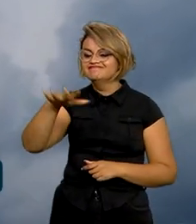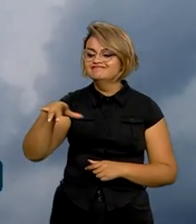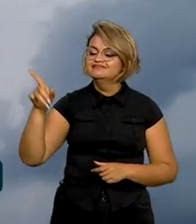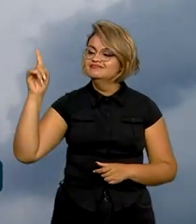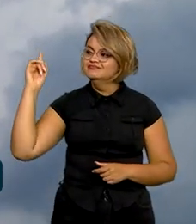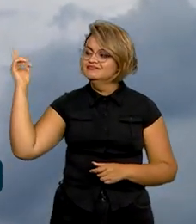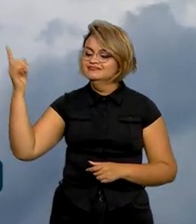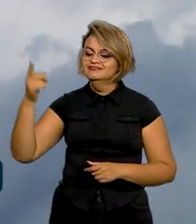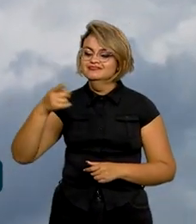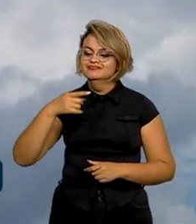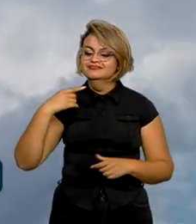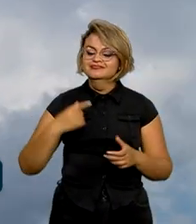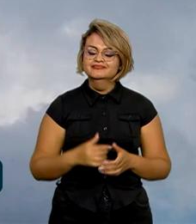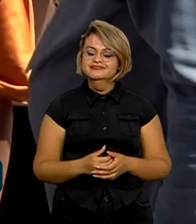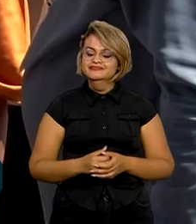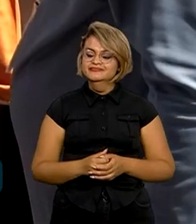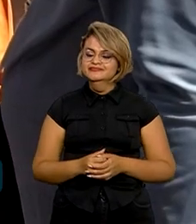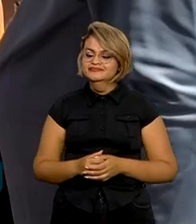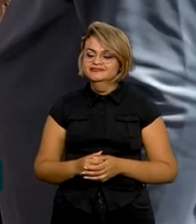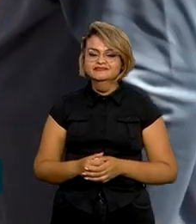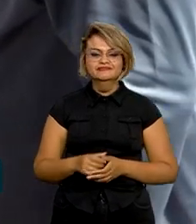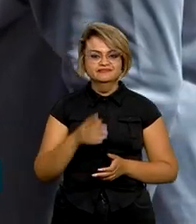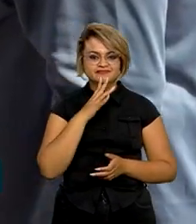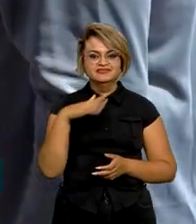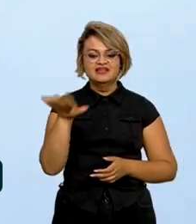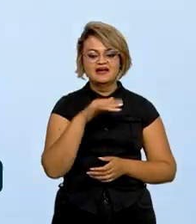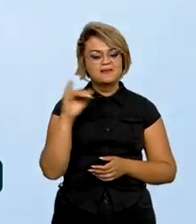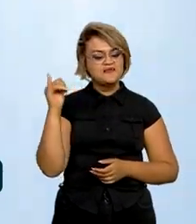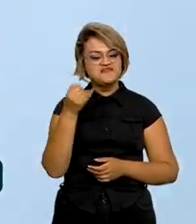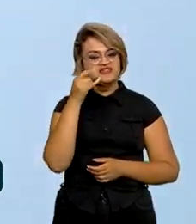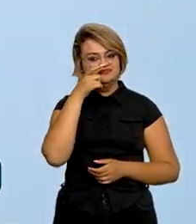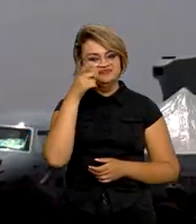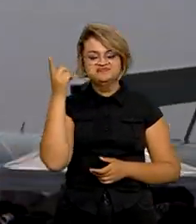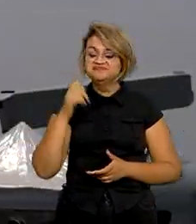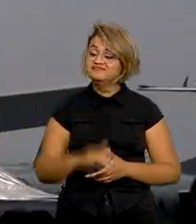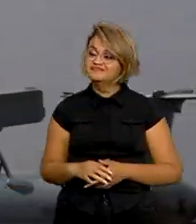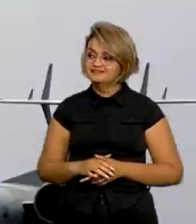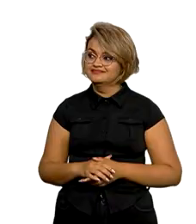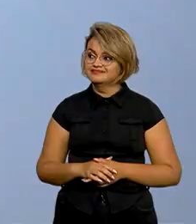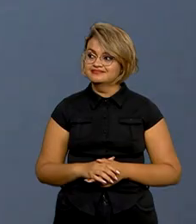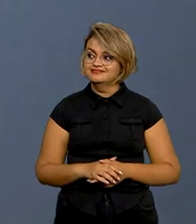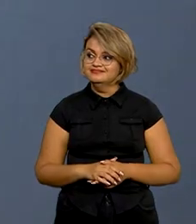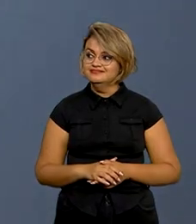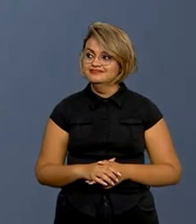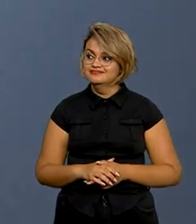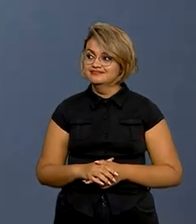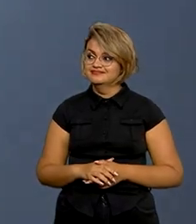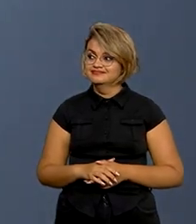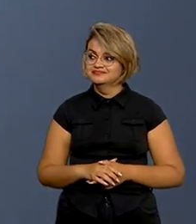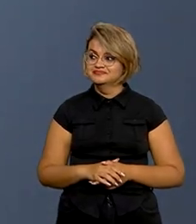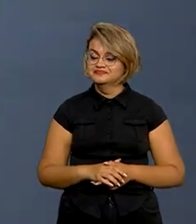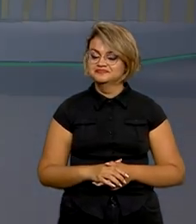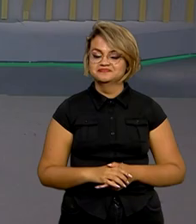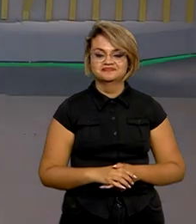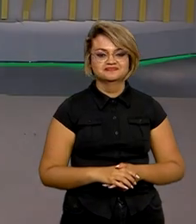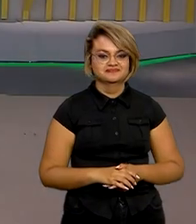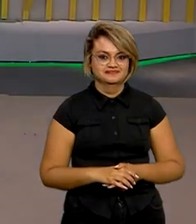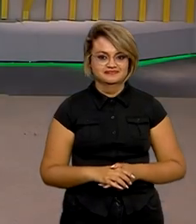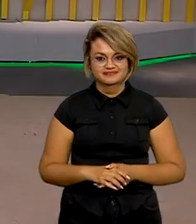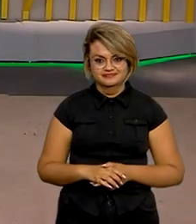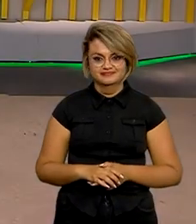operacional os nossos aviões e curtir as nossas atrações. E a partir daí, a partir daí, partir daí.